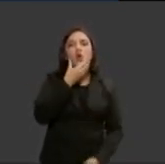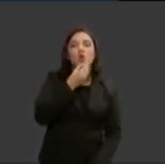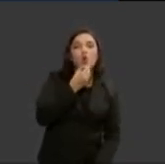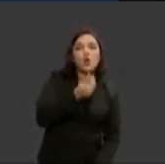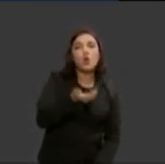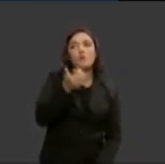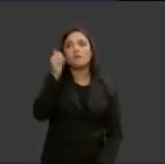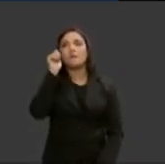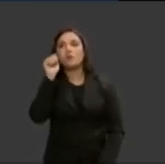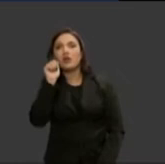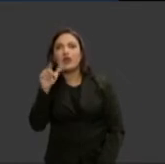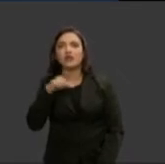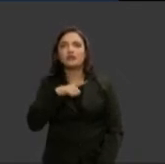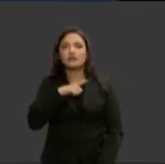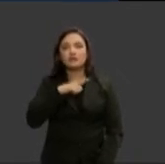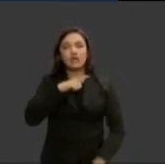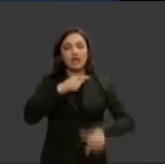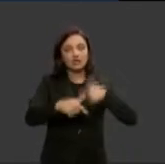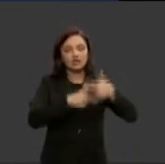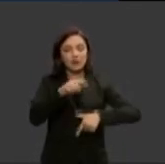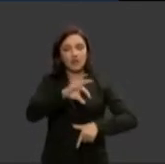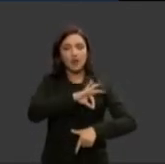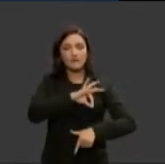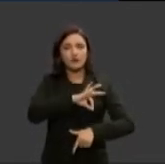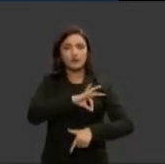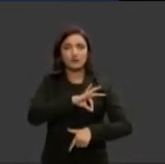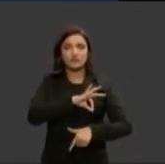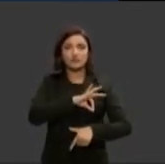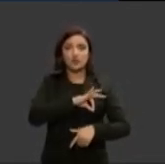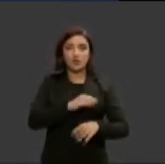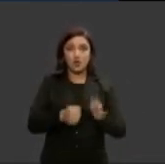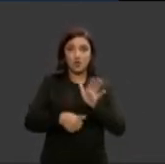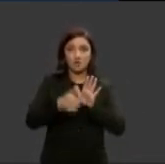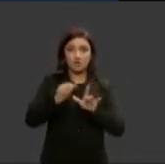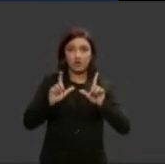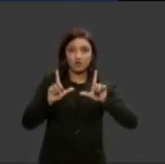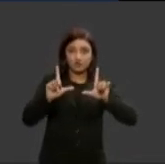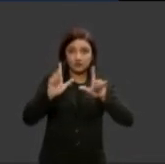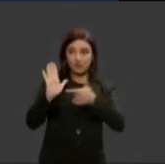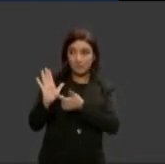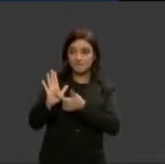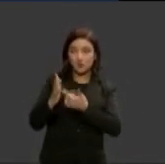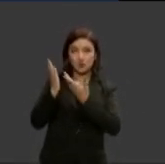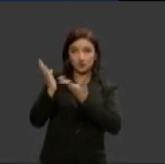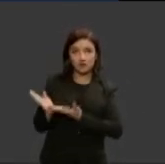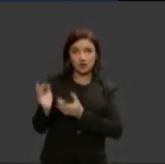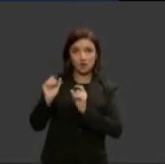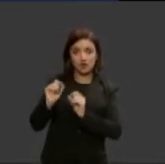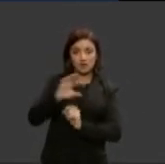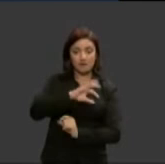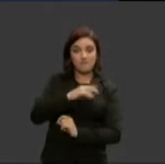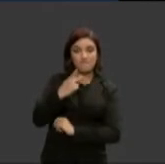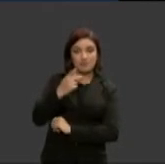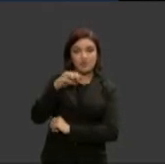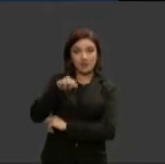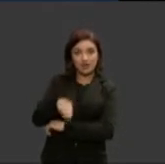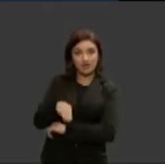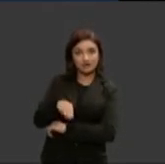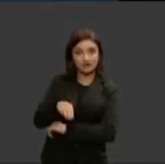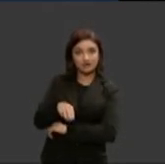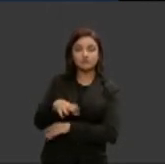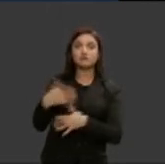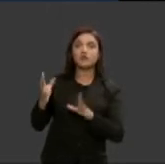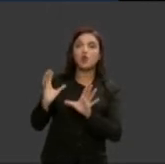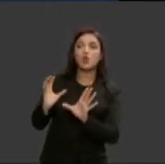Brasil quantos policiais mulheres temos no Brasil essa primeira lâmina mostra em relação às polícias militares então um efetivo